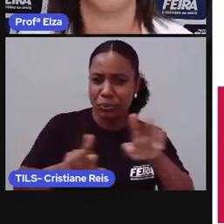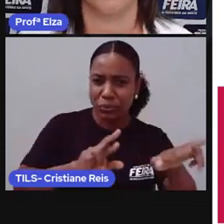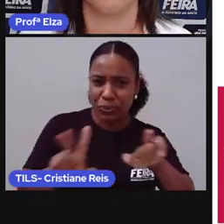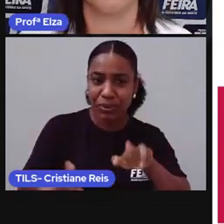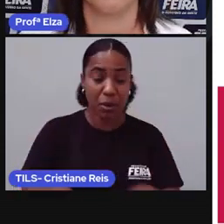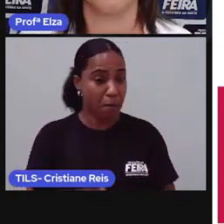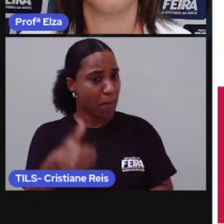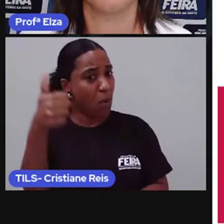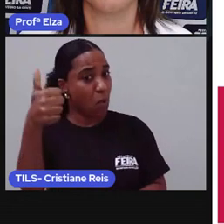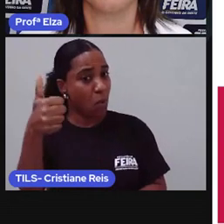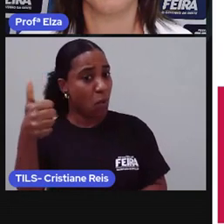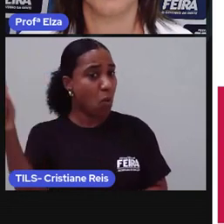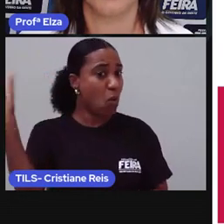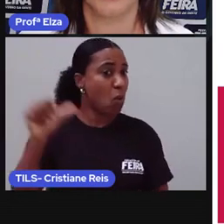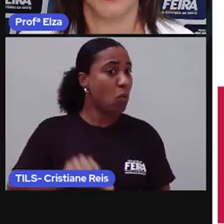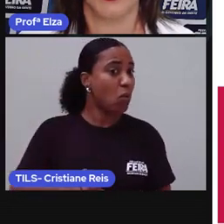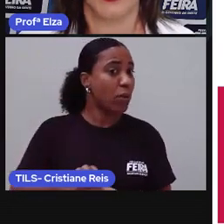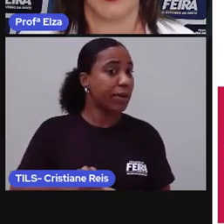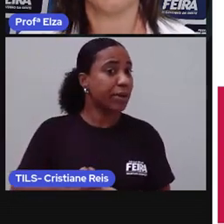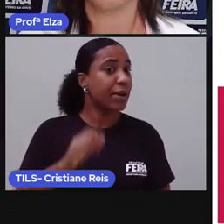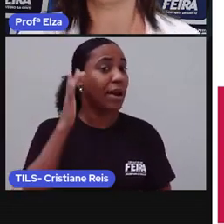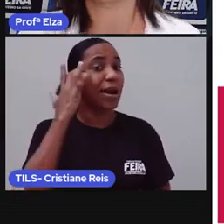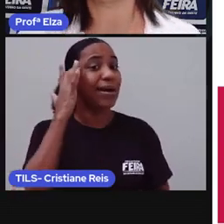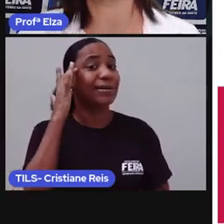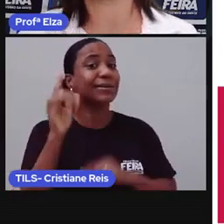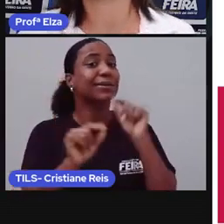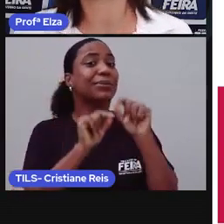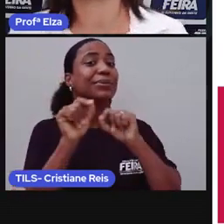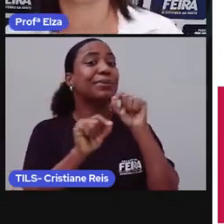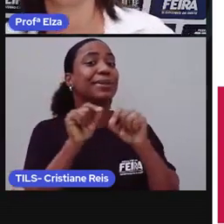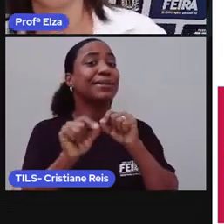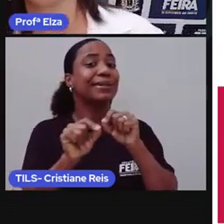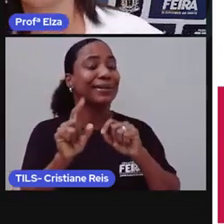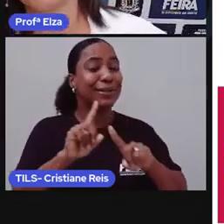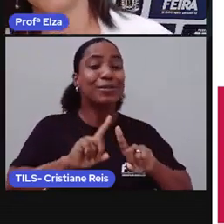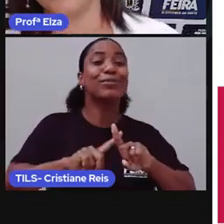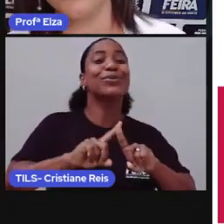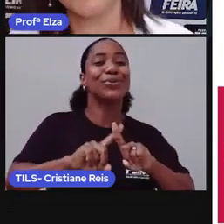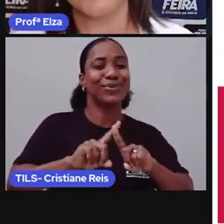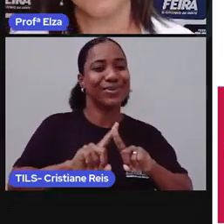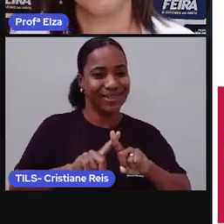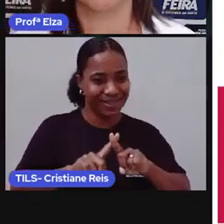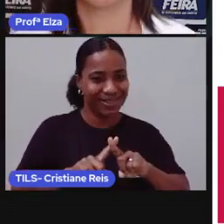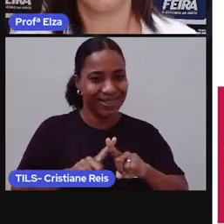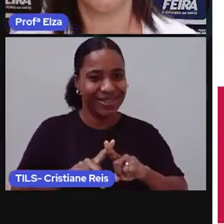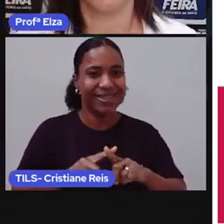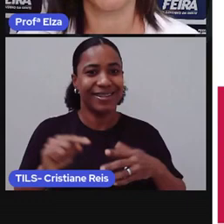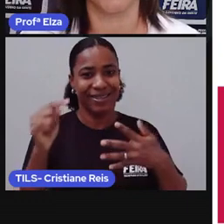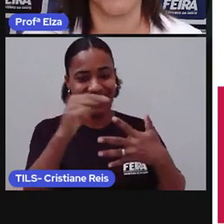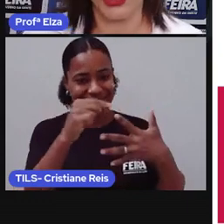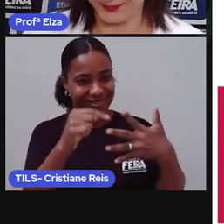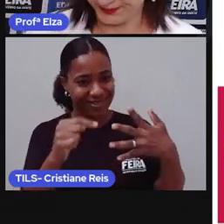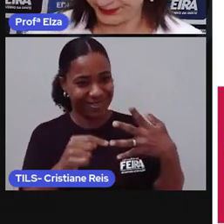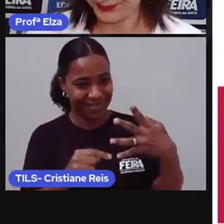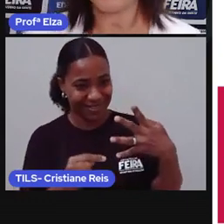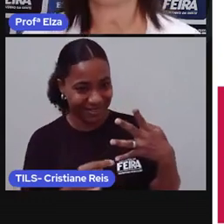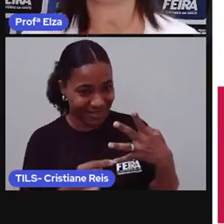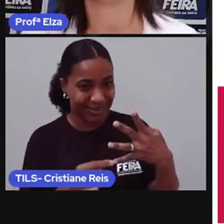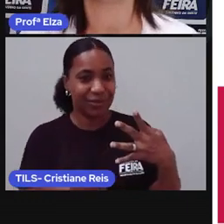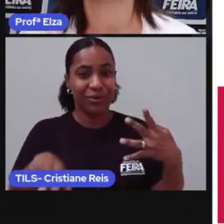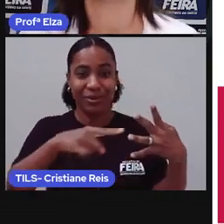Por que não? É com base nessas perguntinhas que caminharemos na aula de hoje.